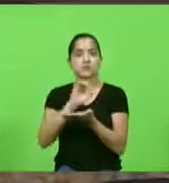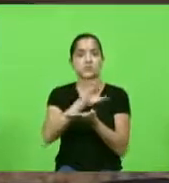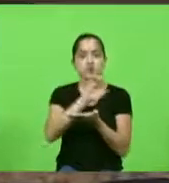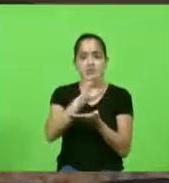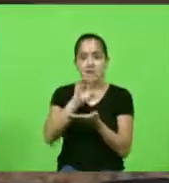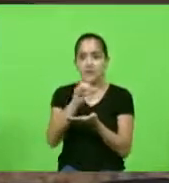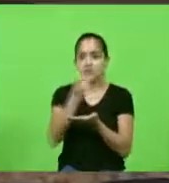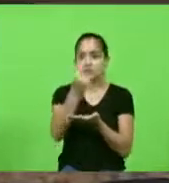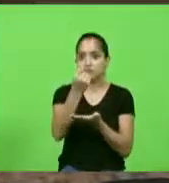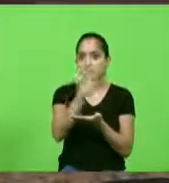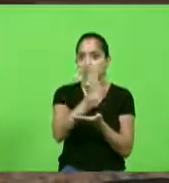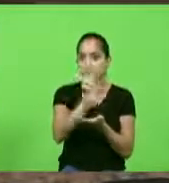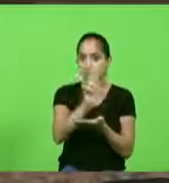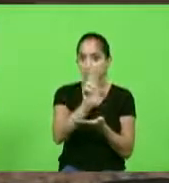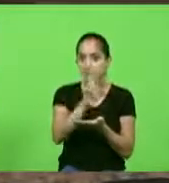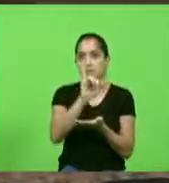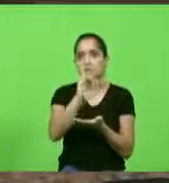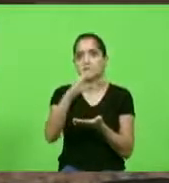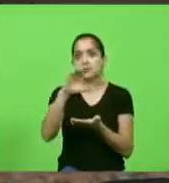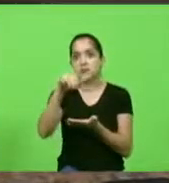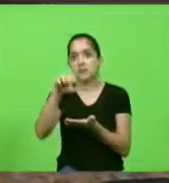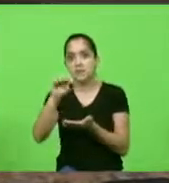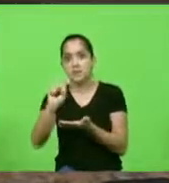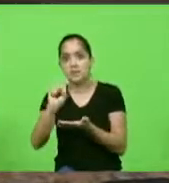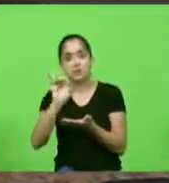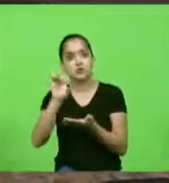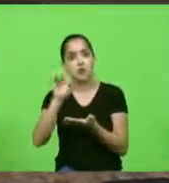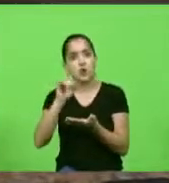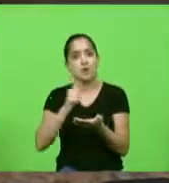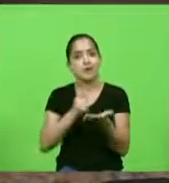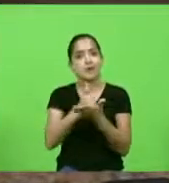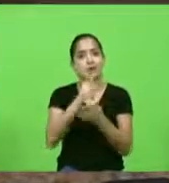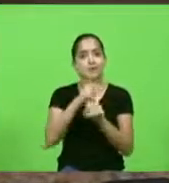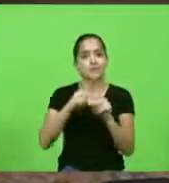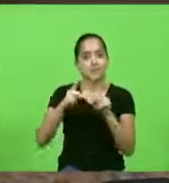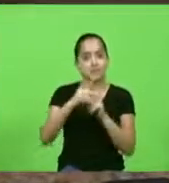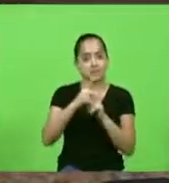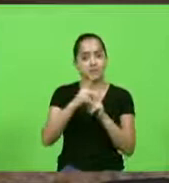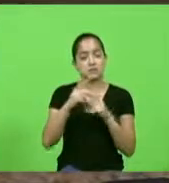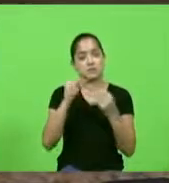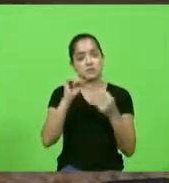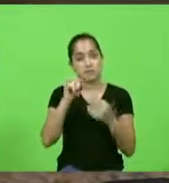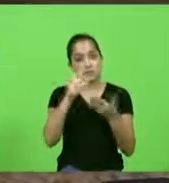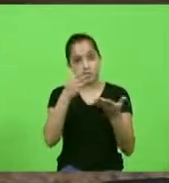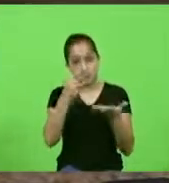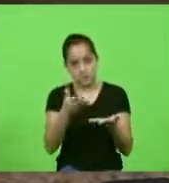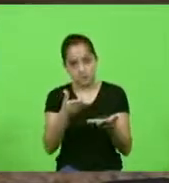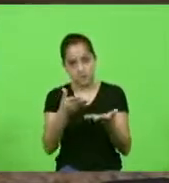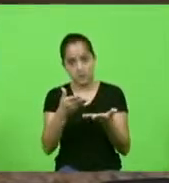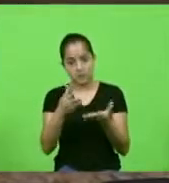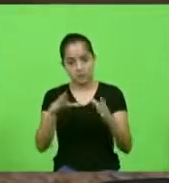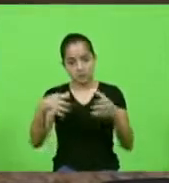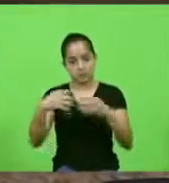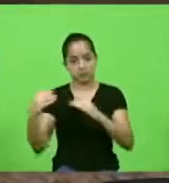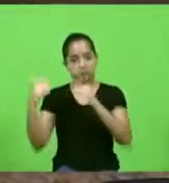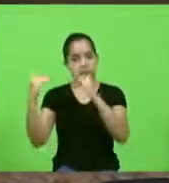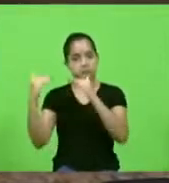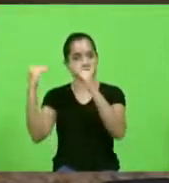em ICMS vai só para pagar a previdência se você é um desses da elite que